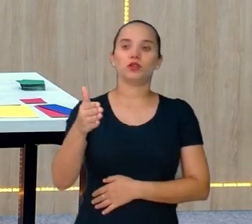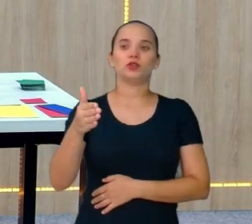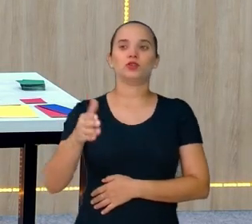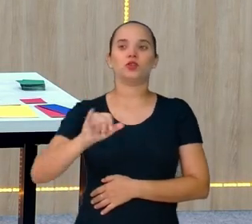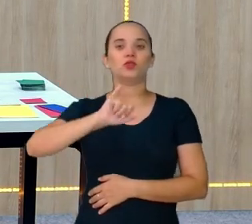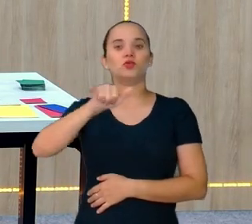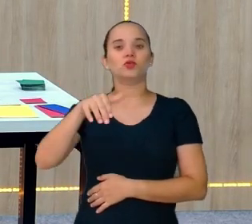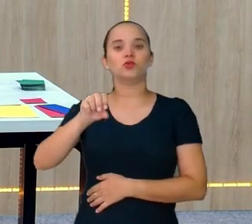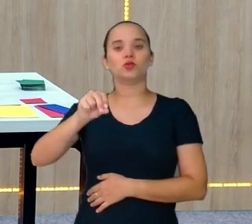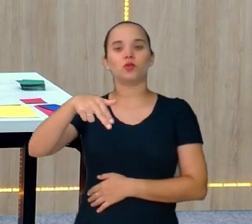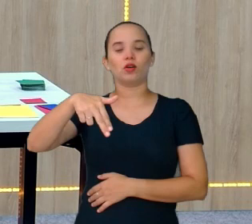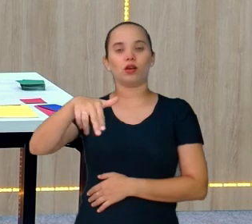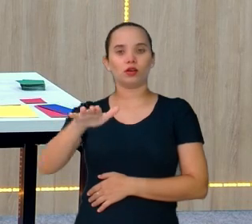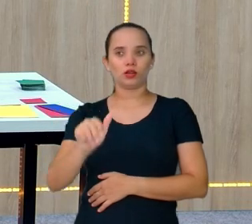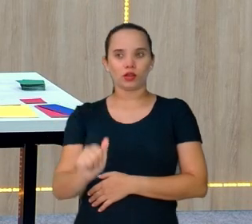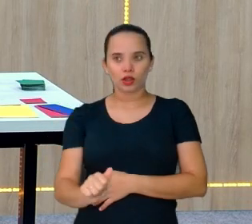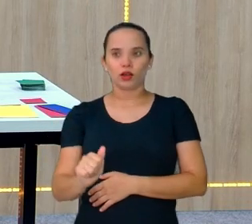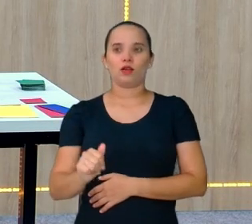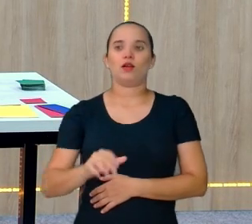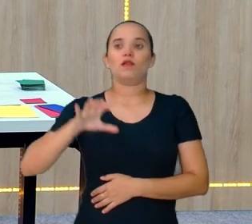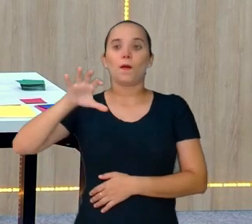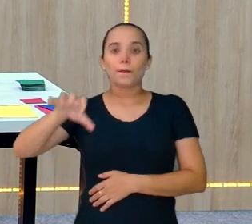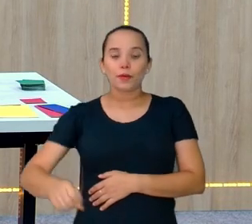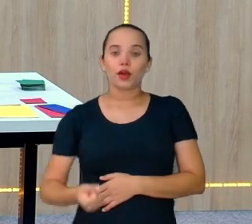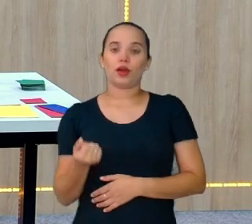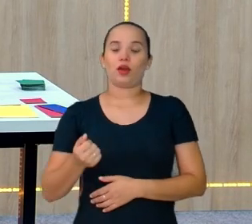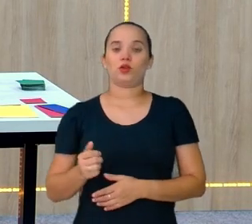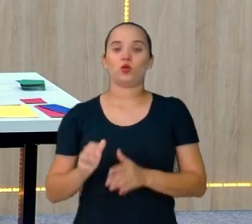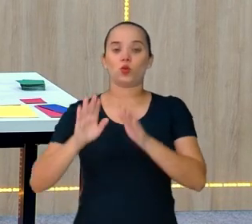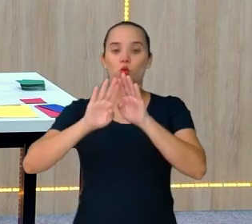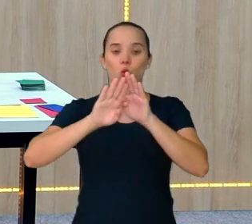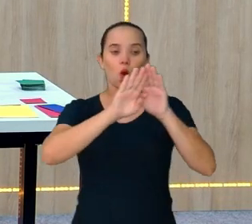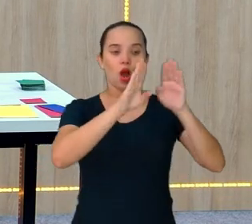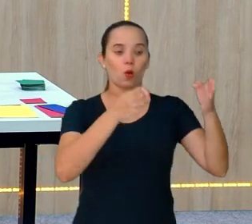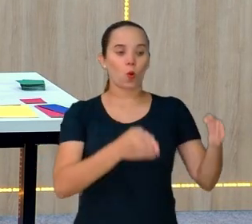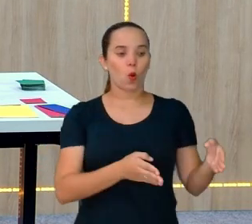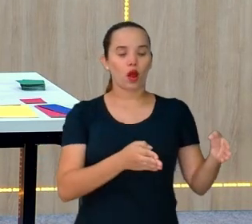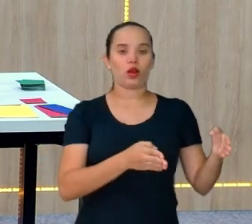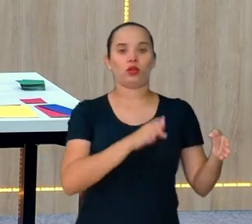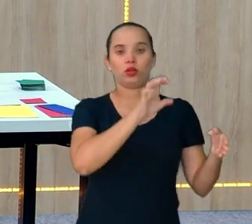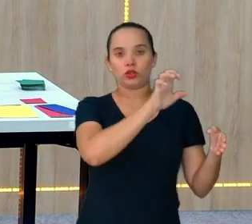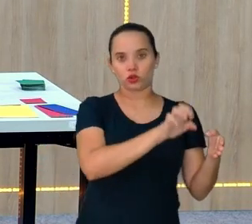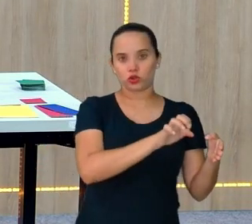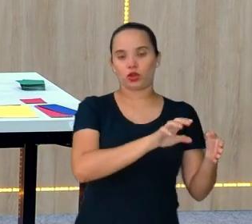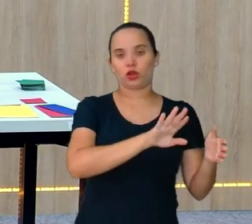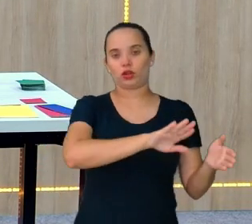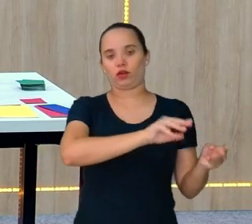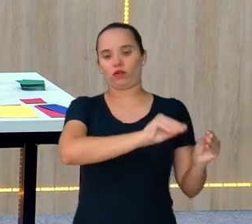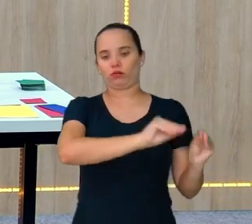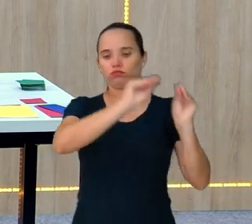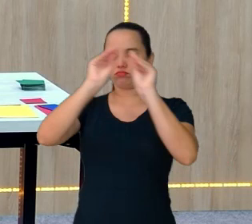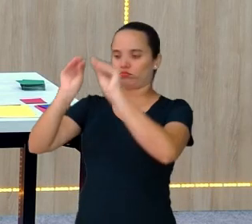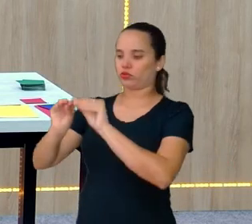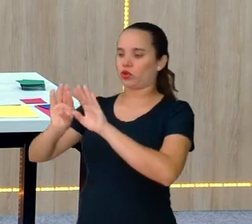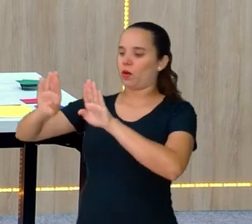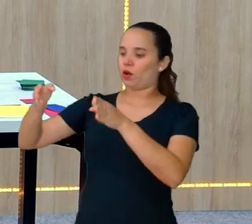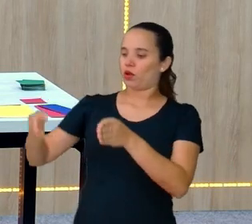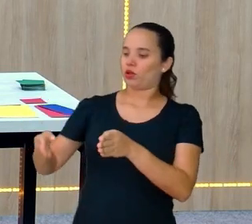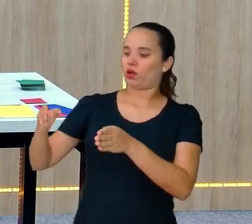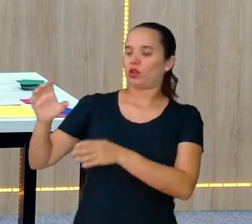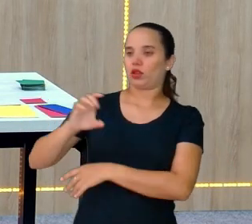levar do aquário da esquerda para o aquário da direita, para que os dois aquários fiquem com quantidades